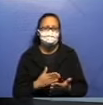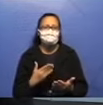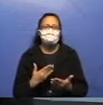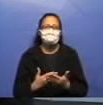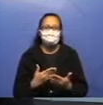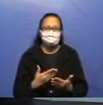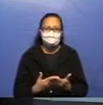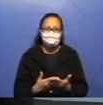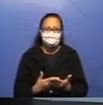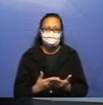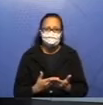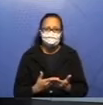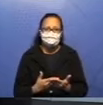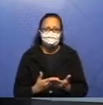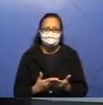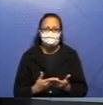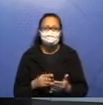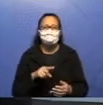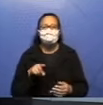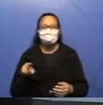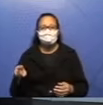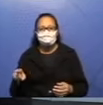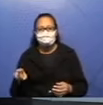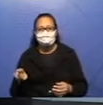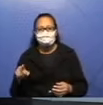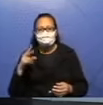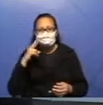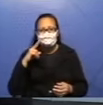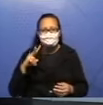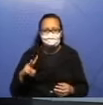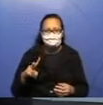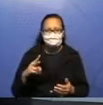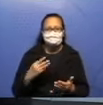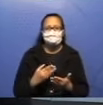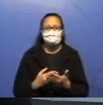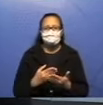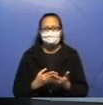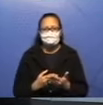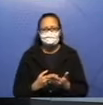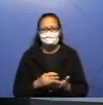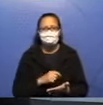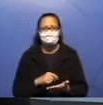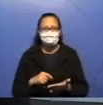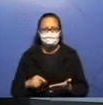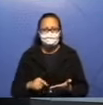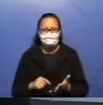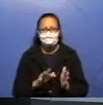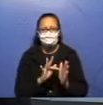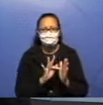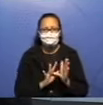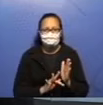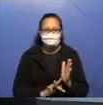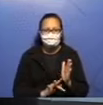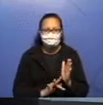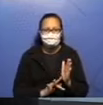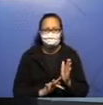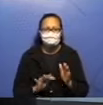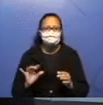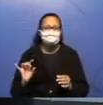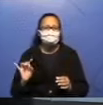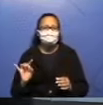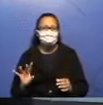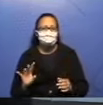produzir o texto, vocês vão assistir aqui a aula com a gente, a vai falar sobre a produção de texto. Vocês vão somente